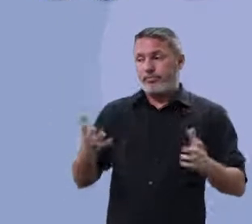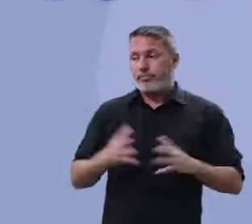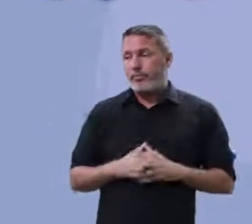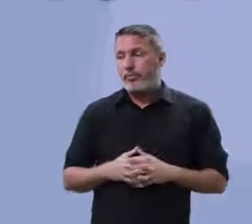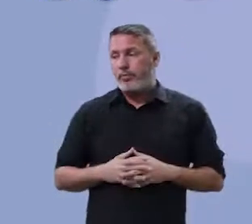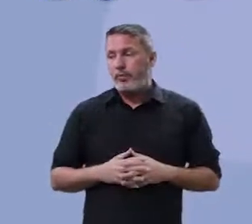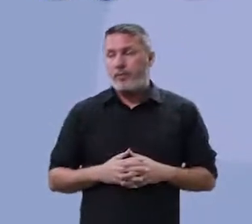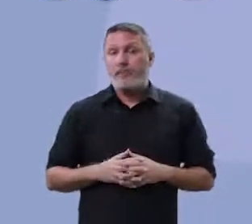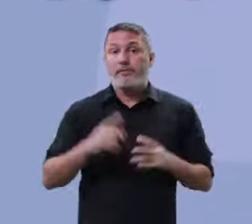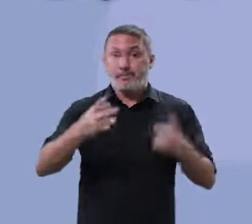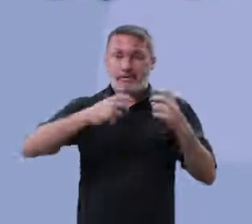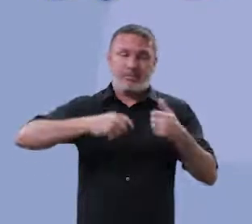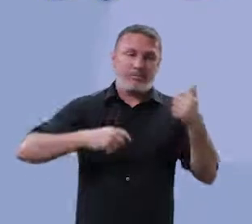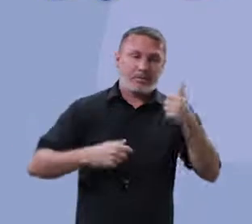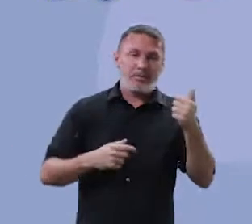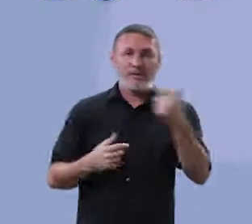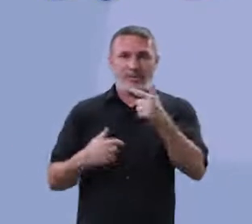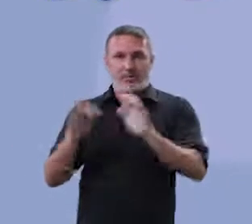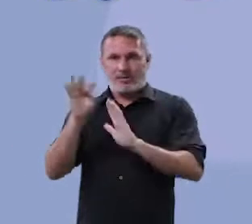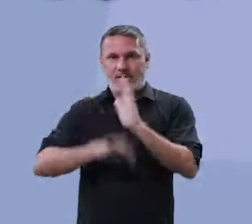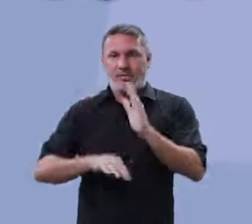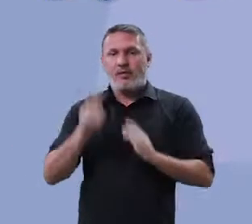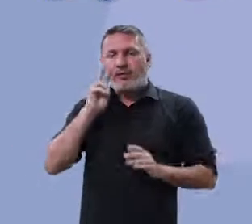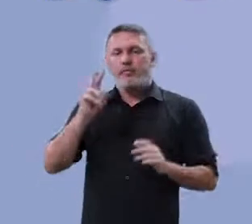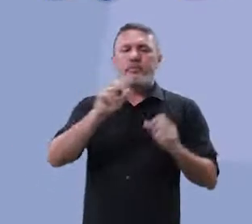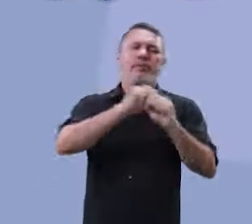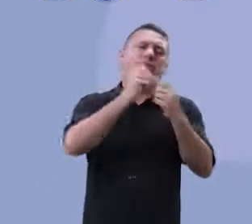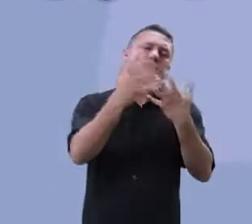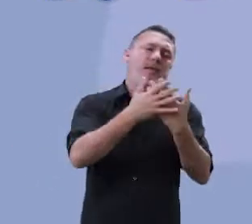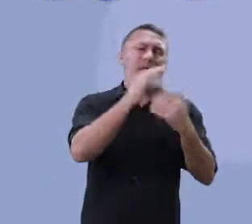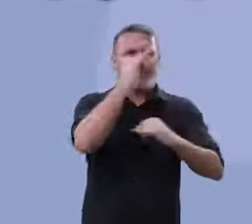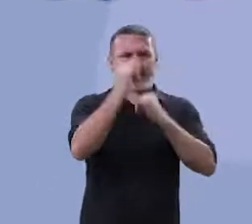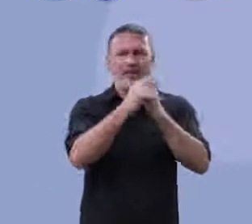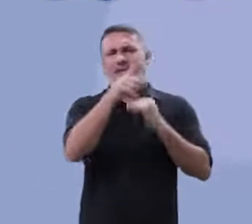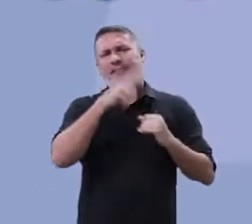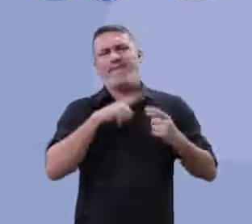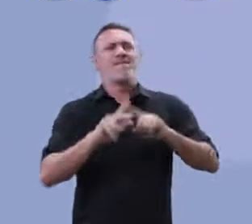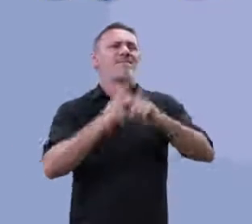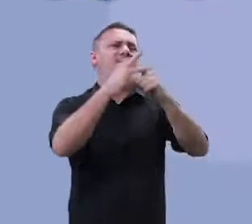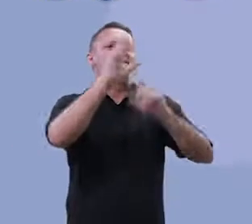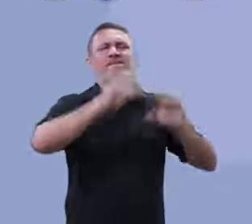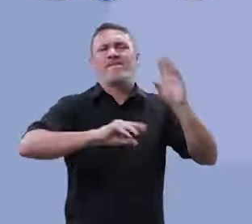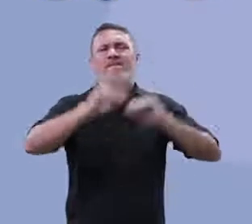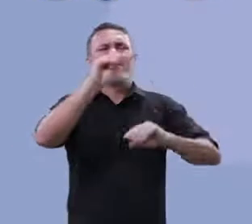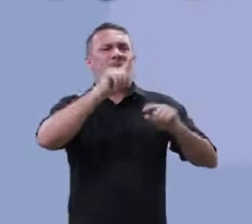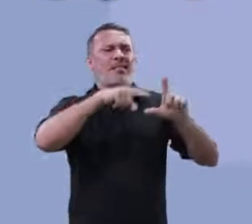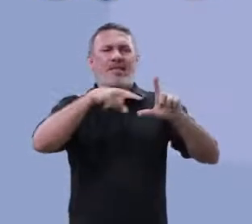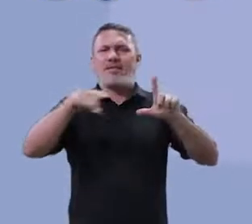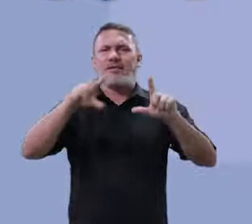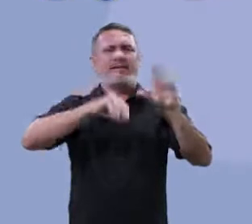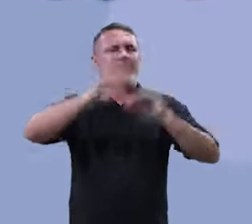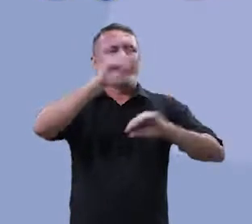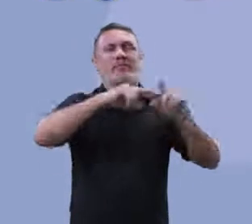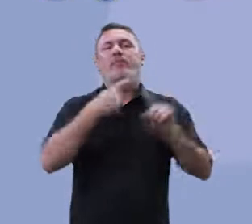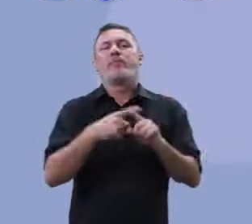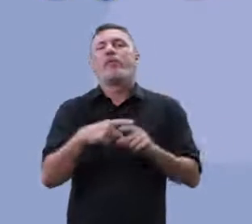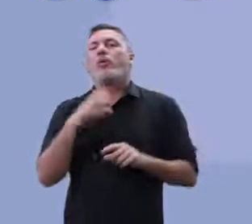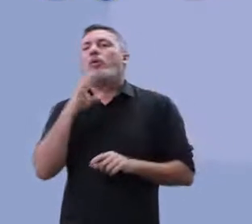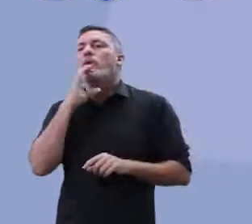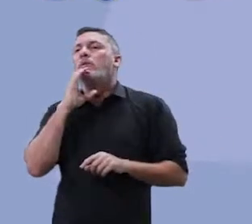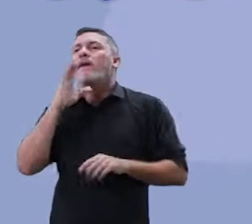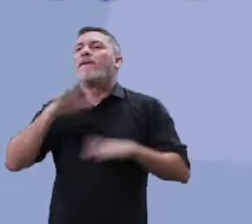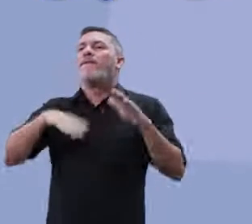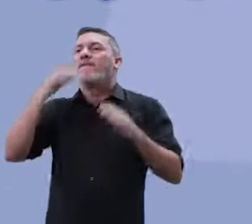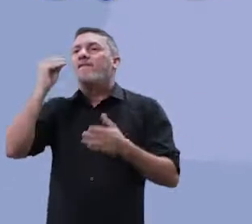Perceba esse primeiro texto e o segundo. Os usuários da internet são constantemente manipulados pelo controle de dados. Pois, há